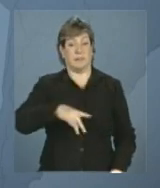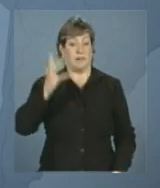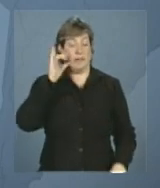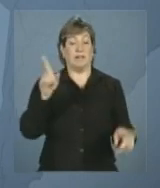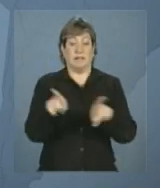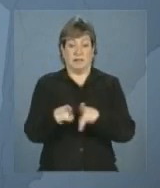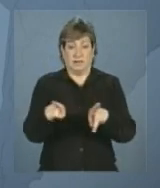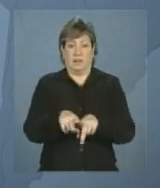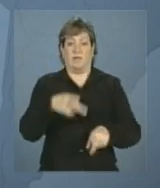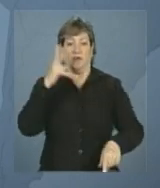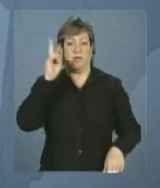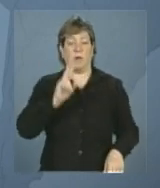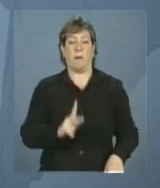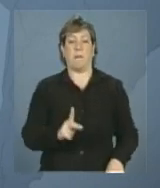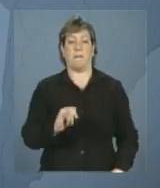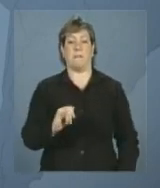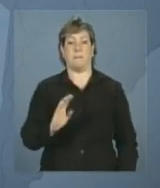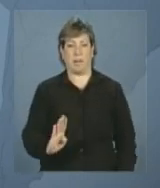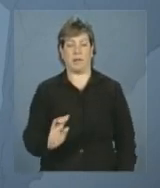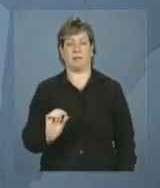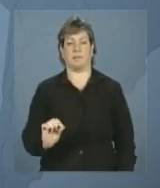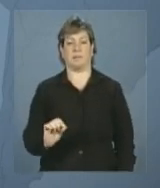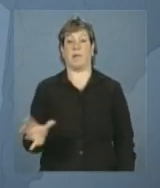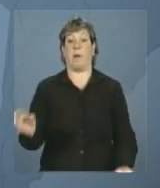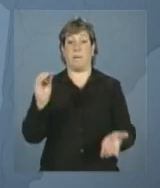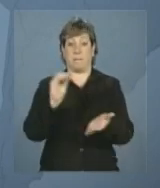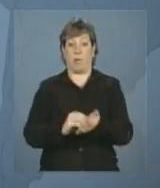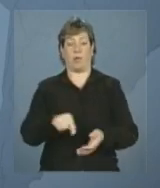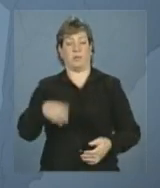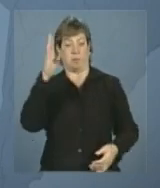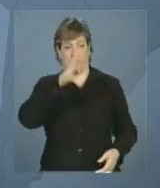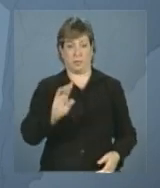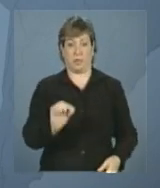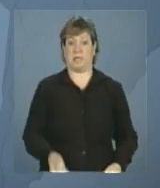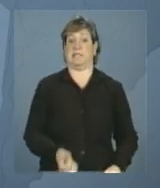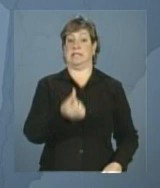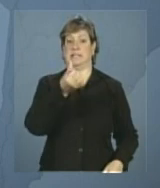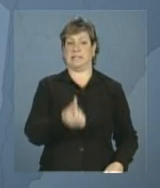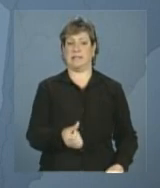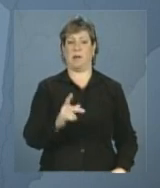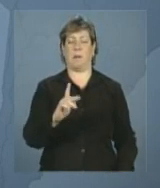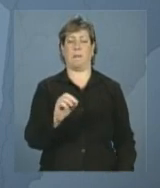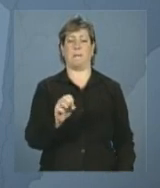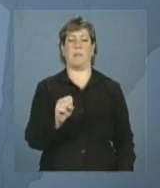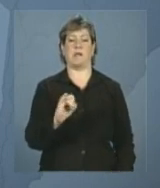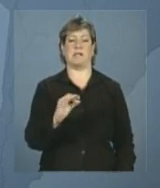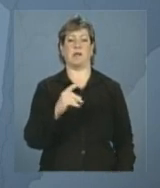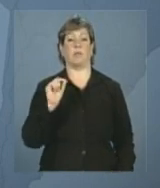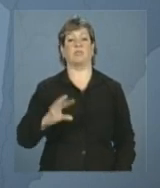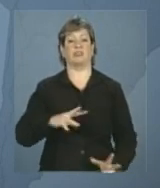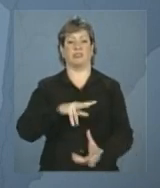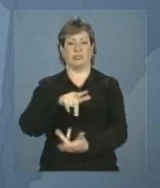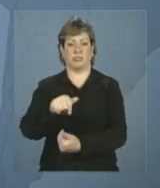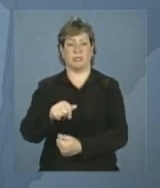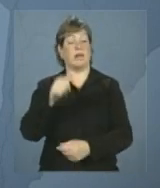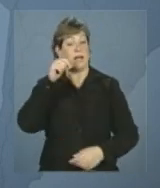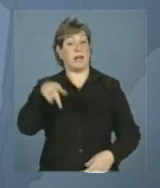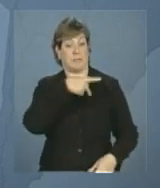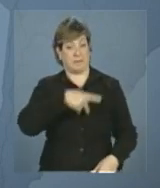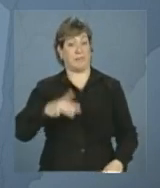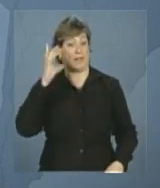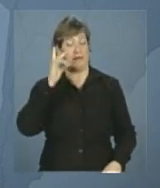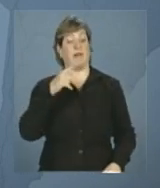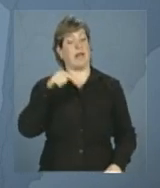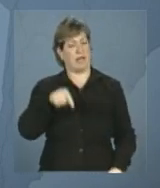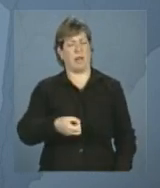questão do PIB que coloca o Brasil na sexta posição mundial. Segundo, a presidenta é um